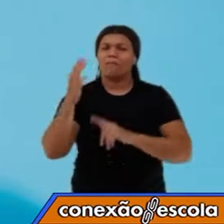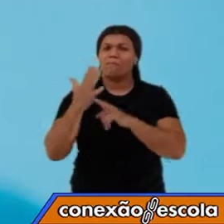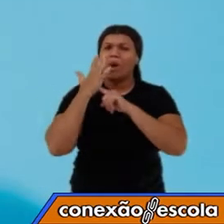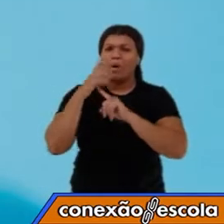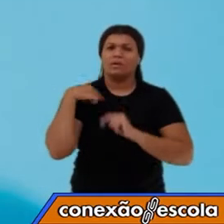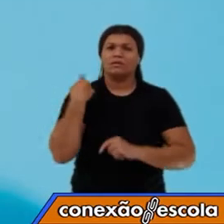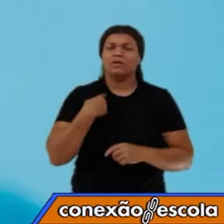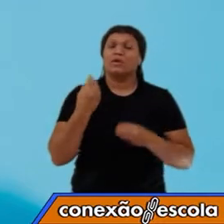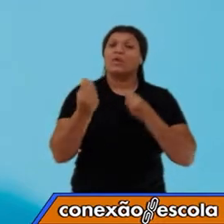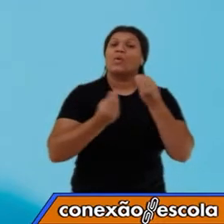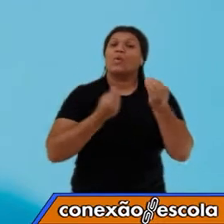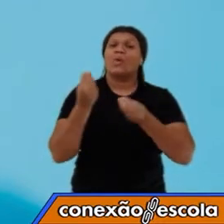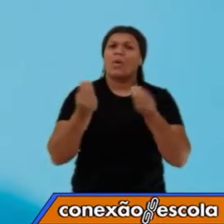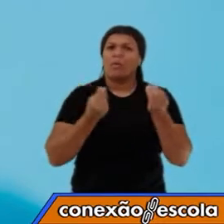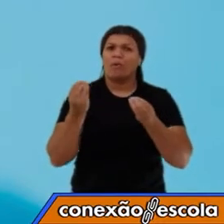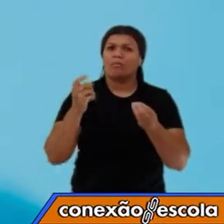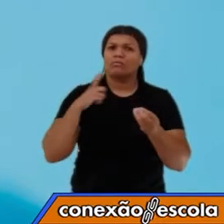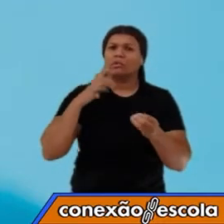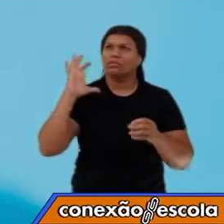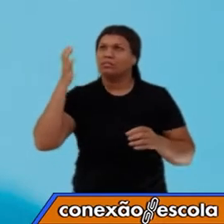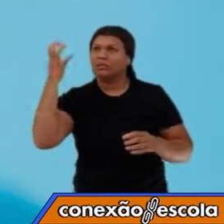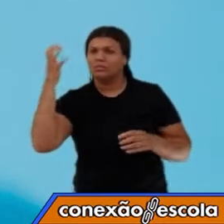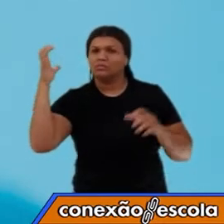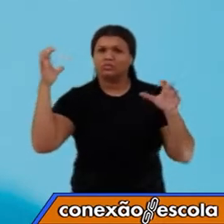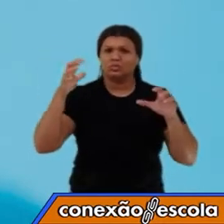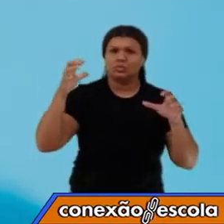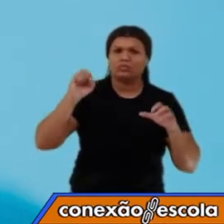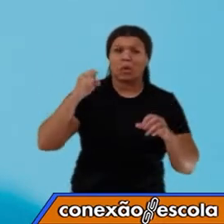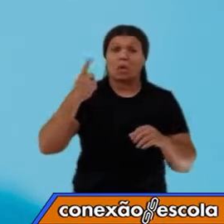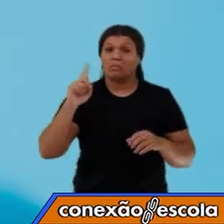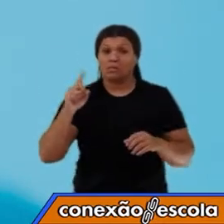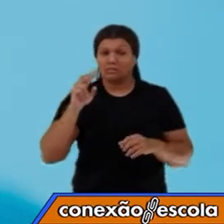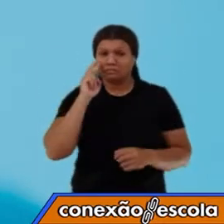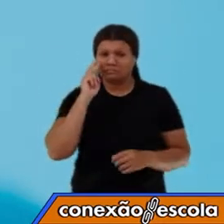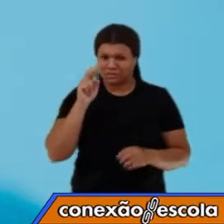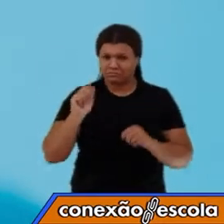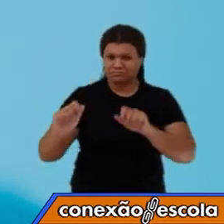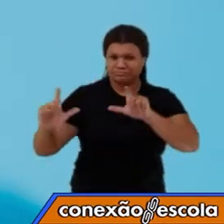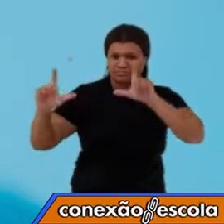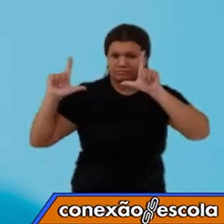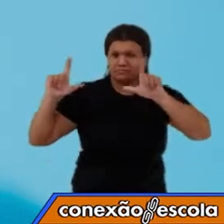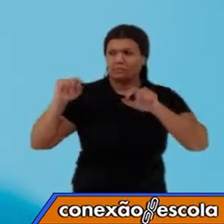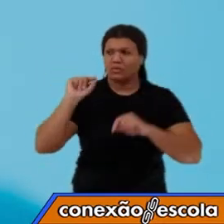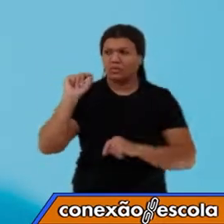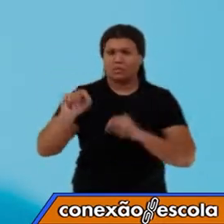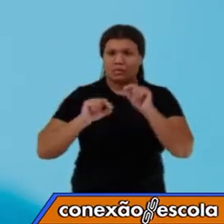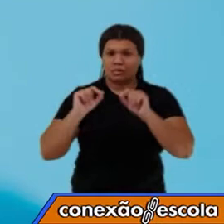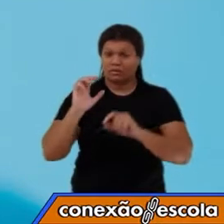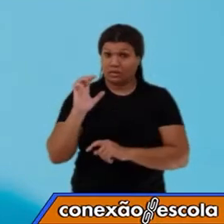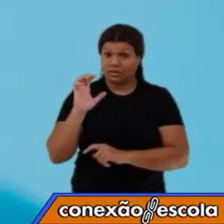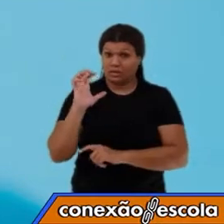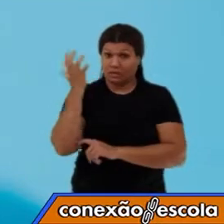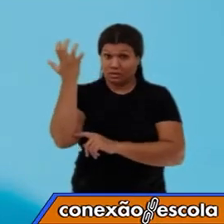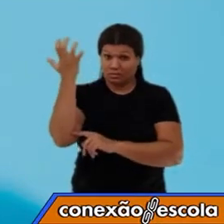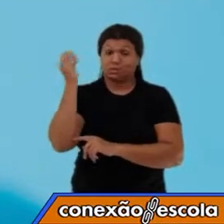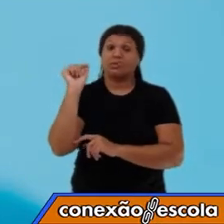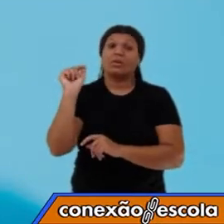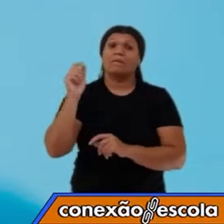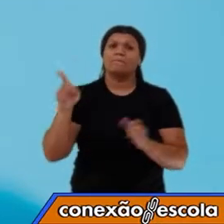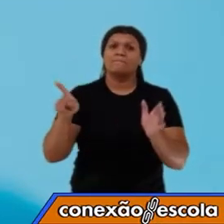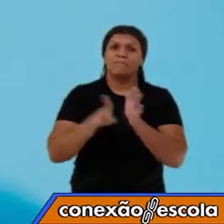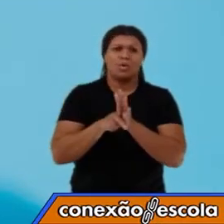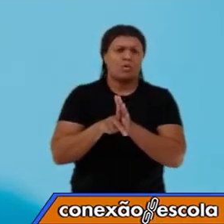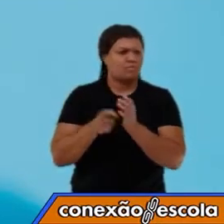temperatura em graus Celsius e o Kevin, certo? Então, temperatura é uma grandeza física que